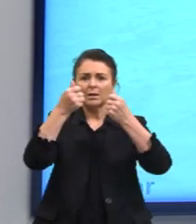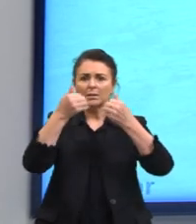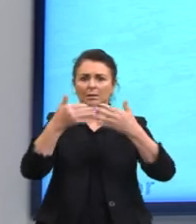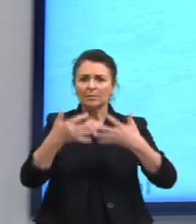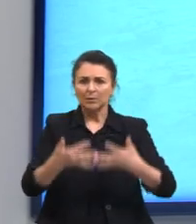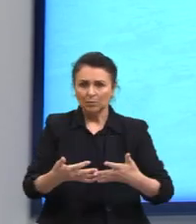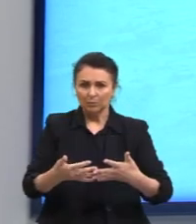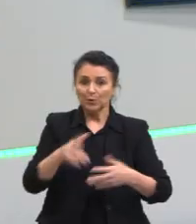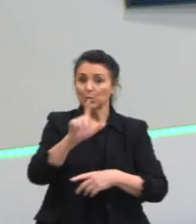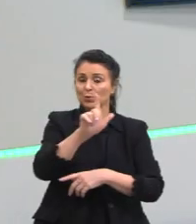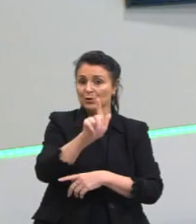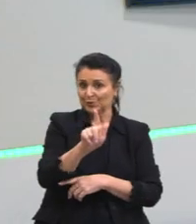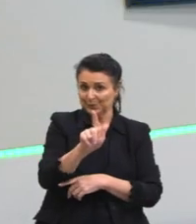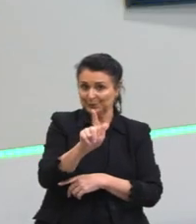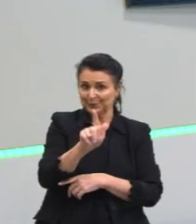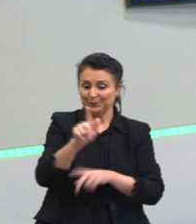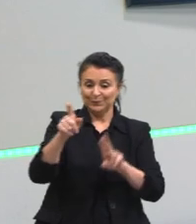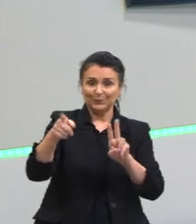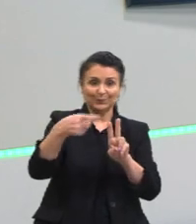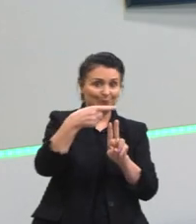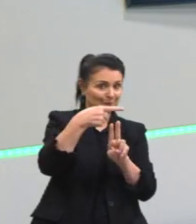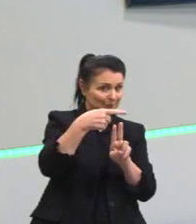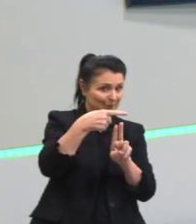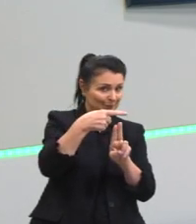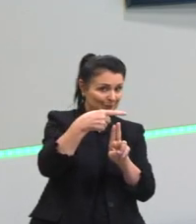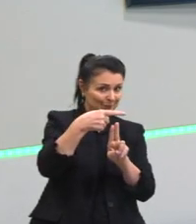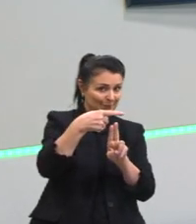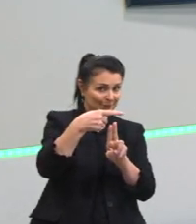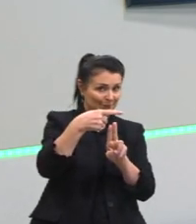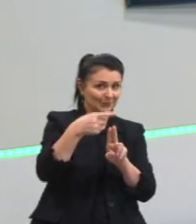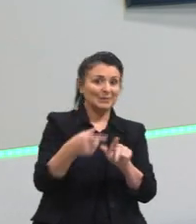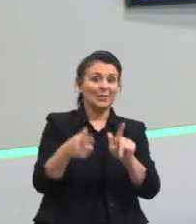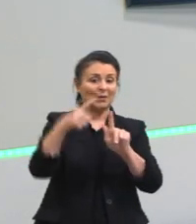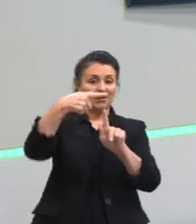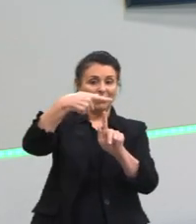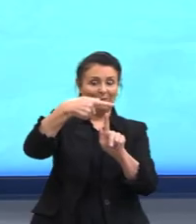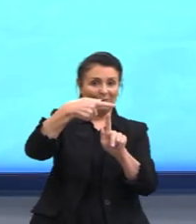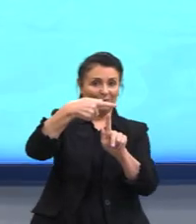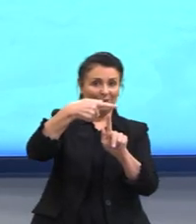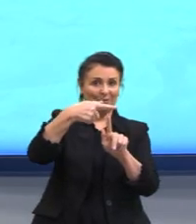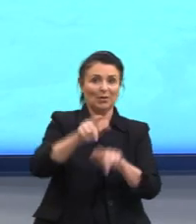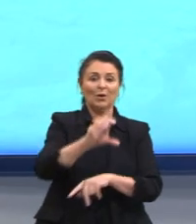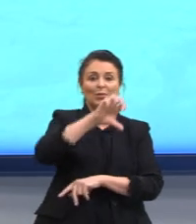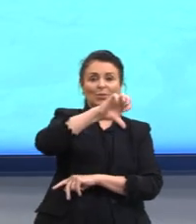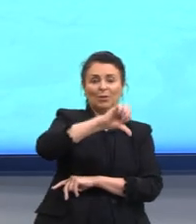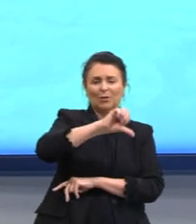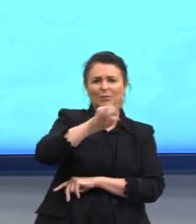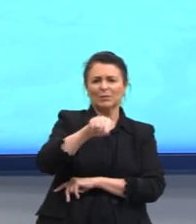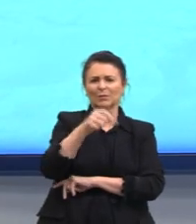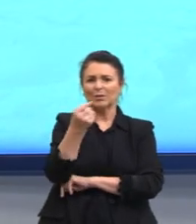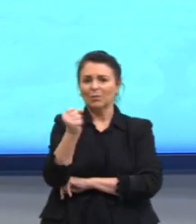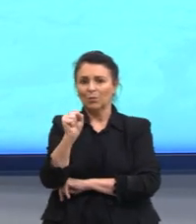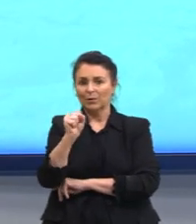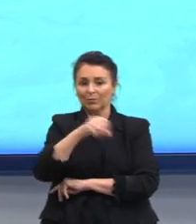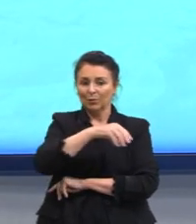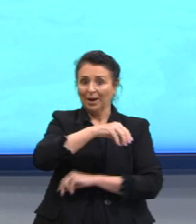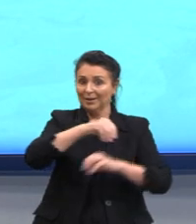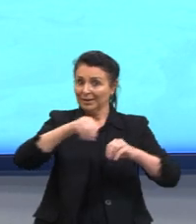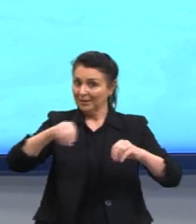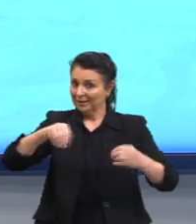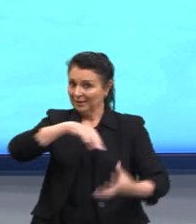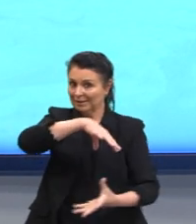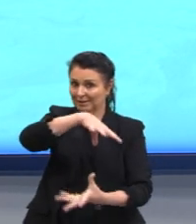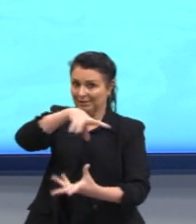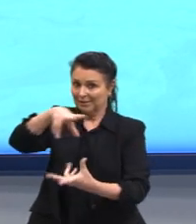gravidade, que é esse G aqui, que na Terra a gente tem, né, que ele é 9,8 e que geralmente no Enem a gente